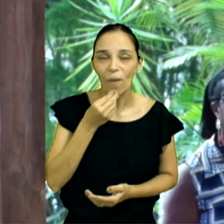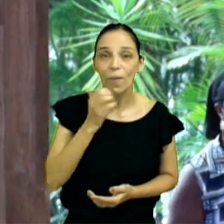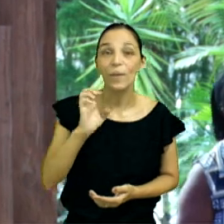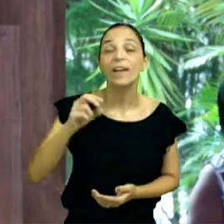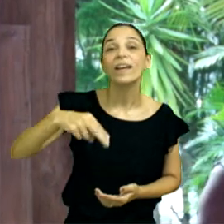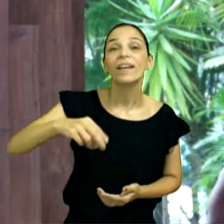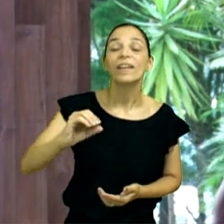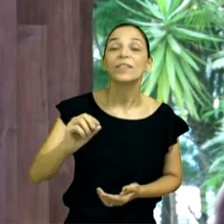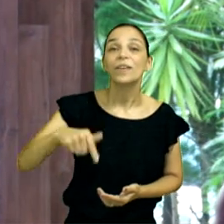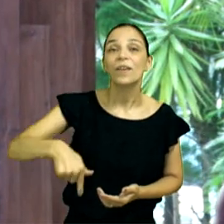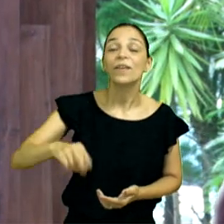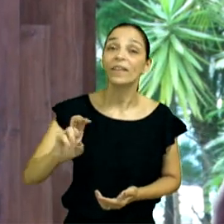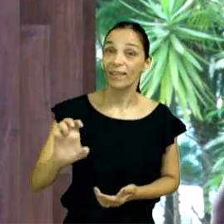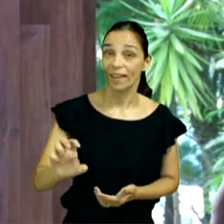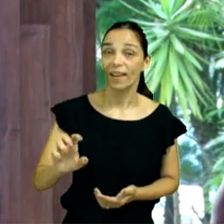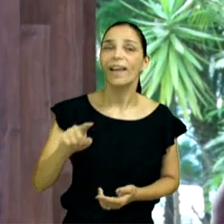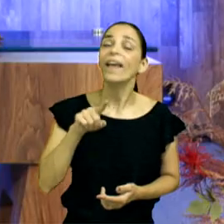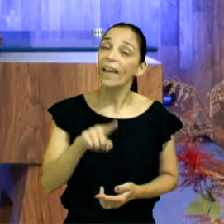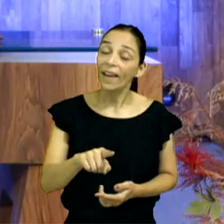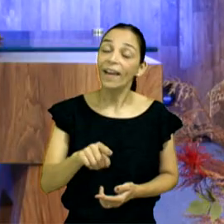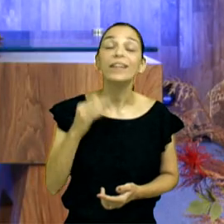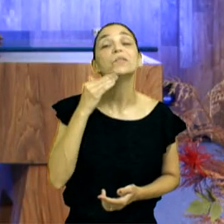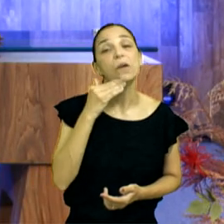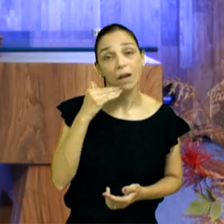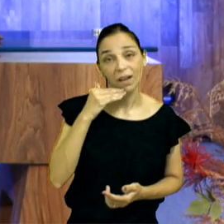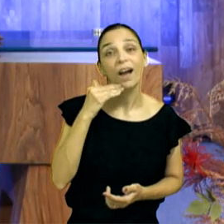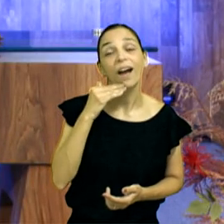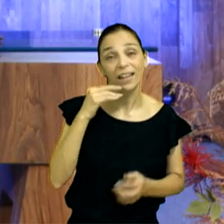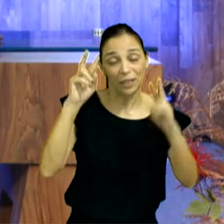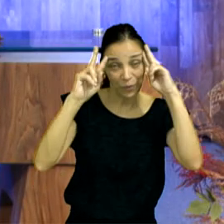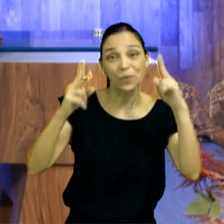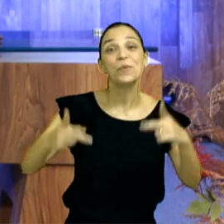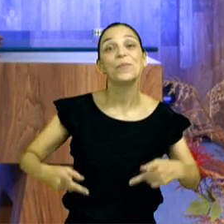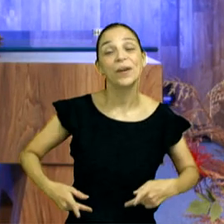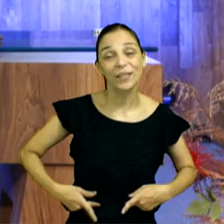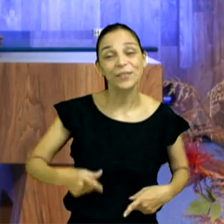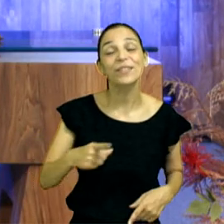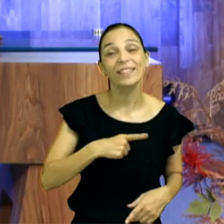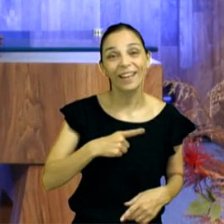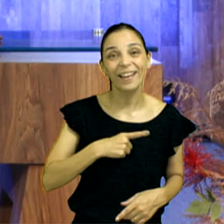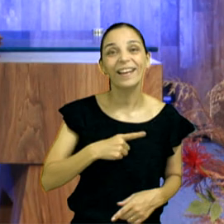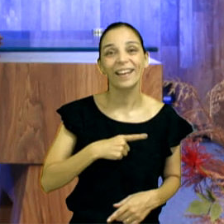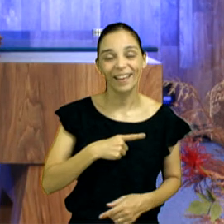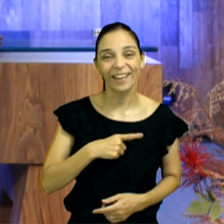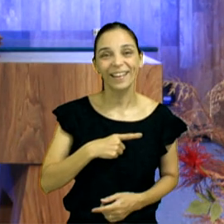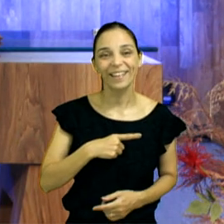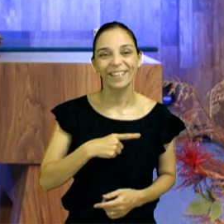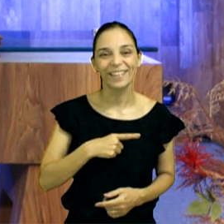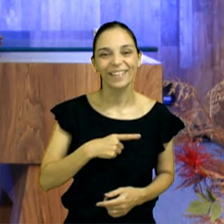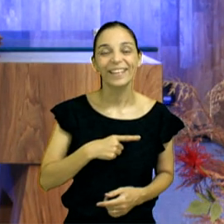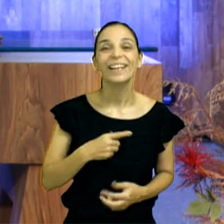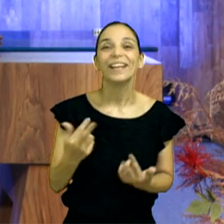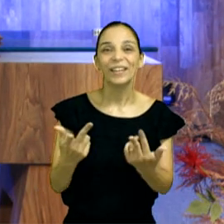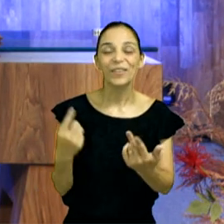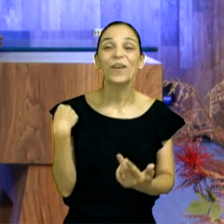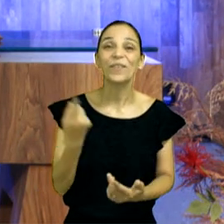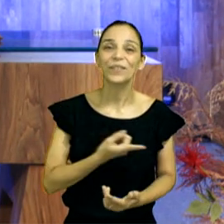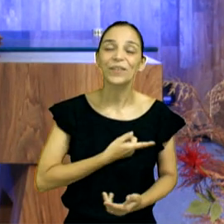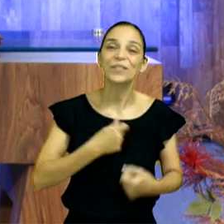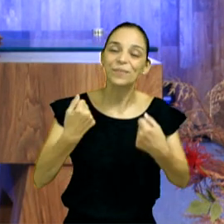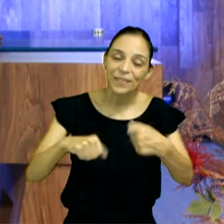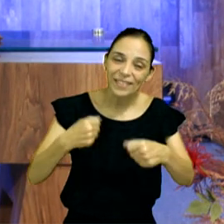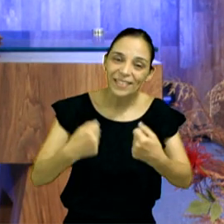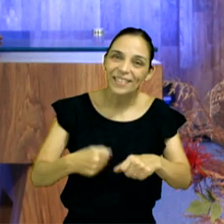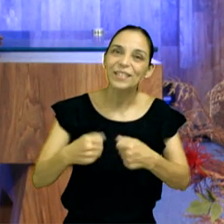mesmo assim, devia ter as falhas dele, como um bom ser humano que nós somos, seres humanos que somos. Nós precisamos de Deus,